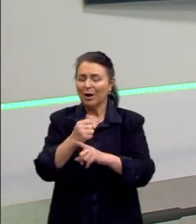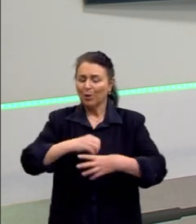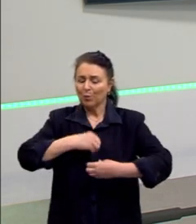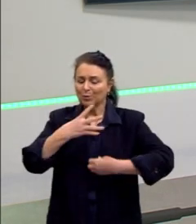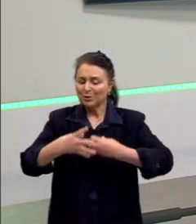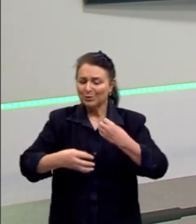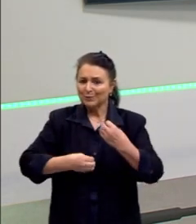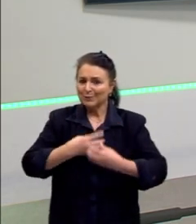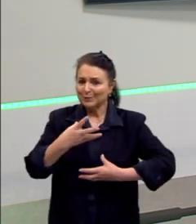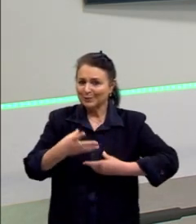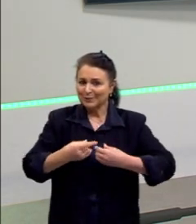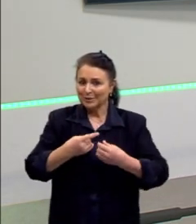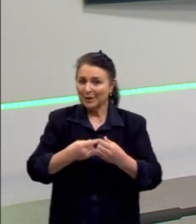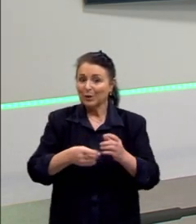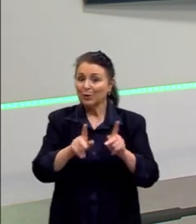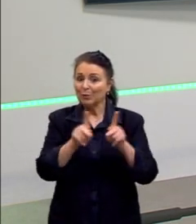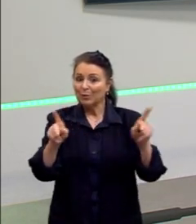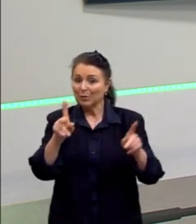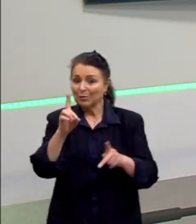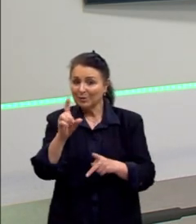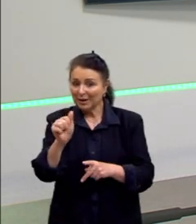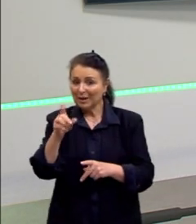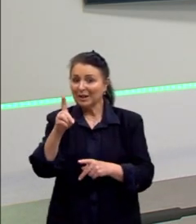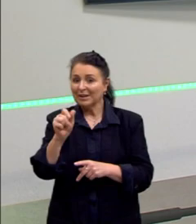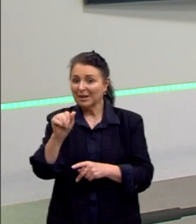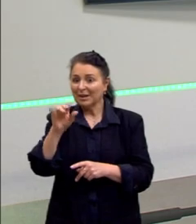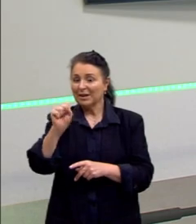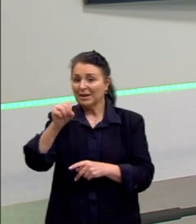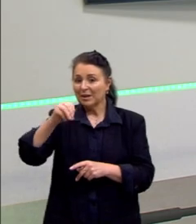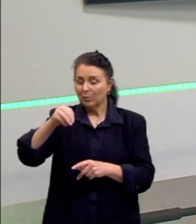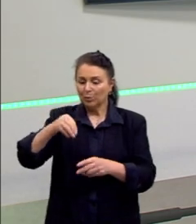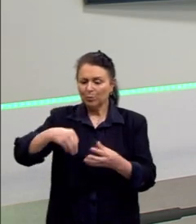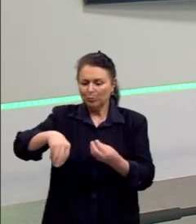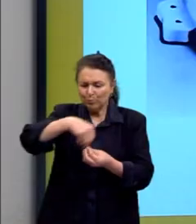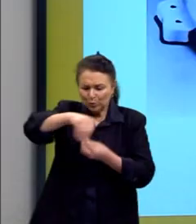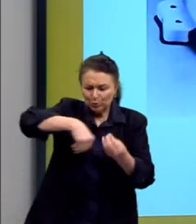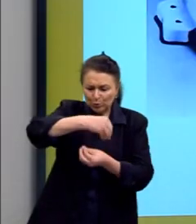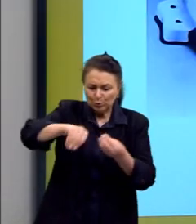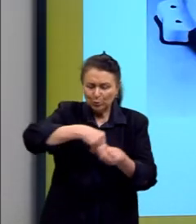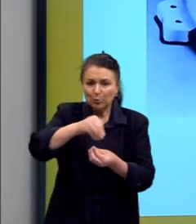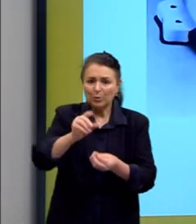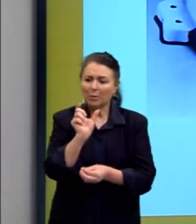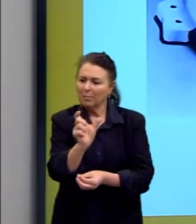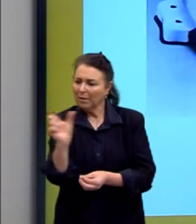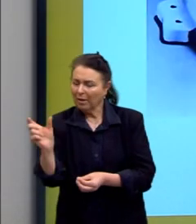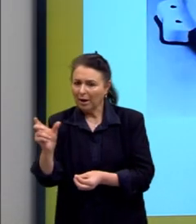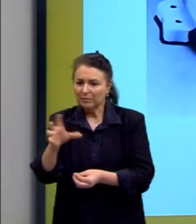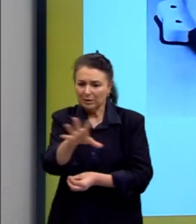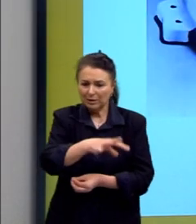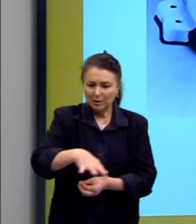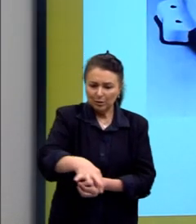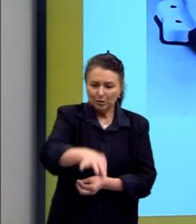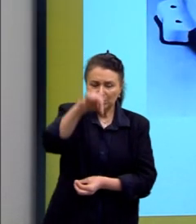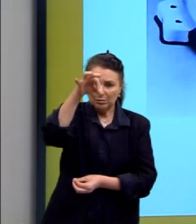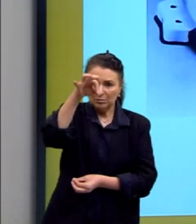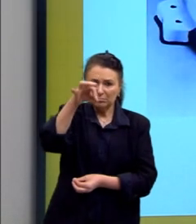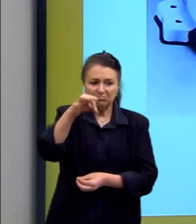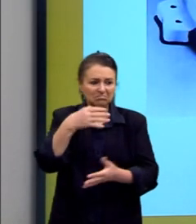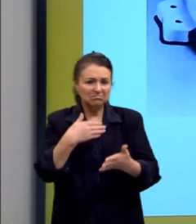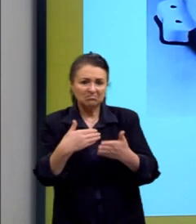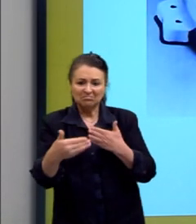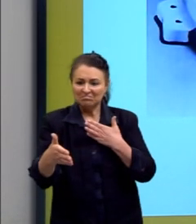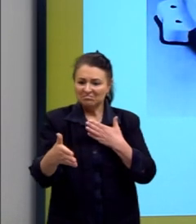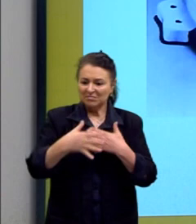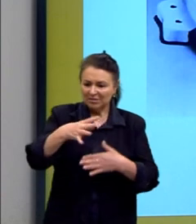dadaísta. Mistura um monte de palavras dentro de um saco, sorteia essas palavras em uma ordem aleatória